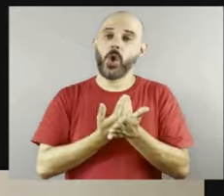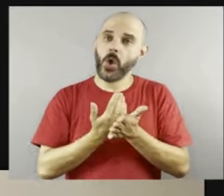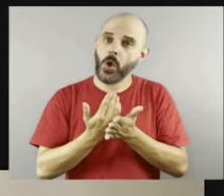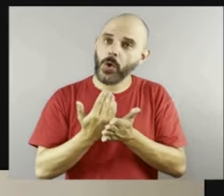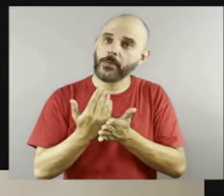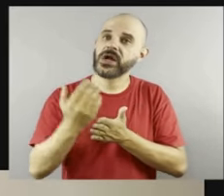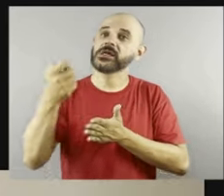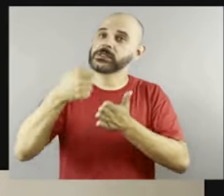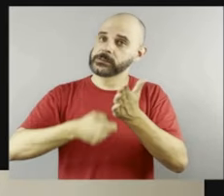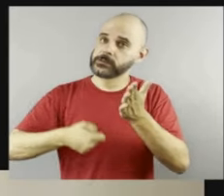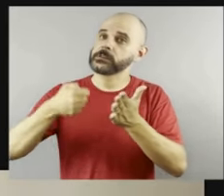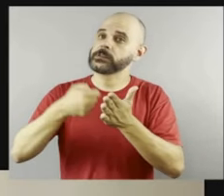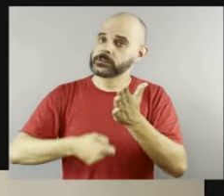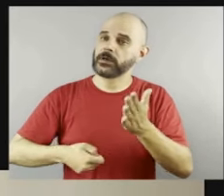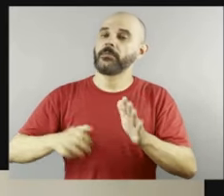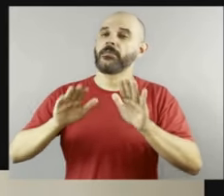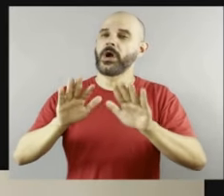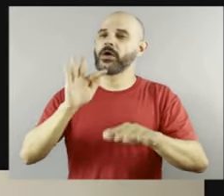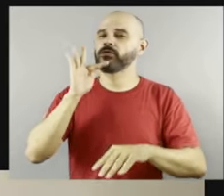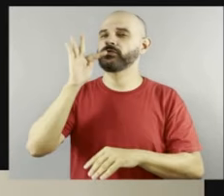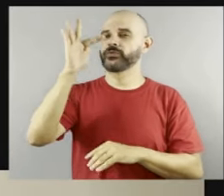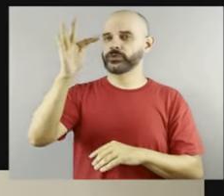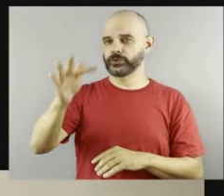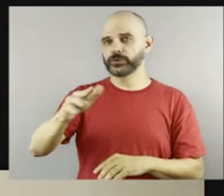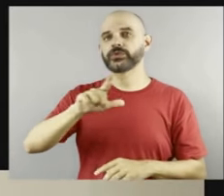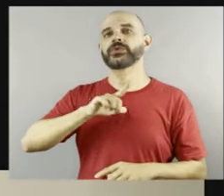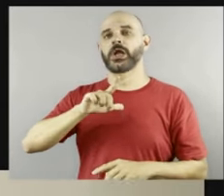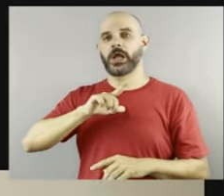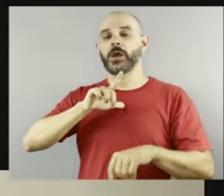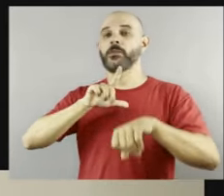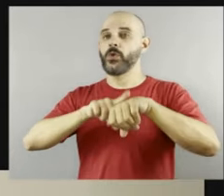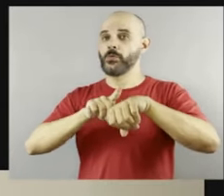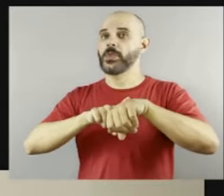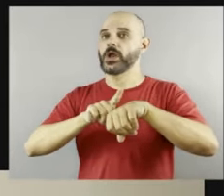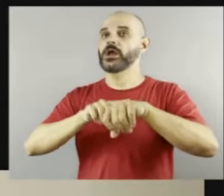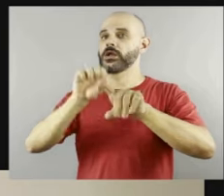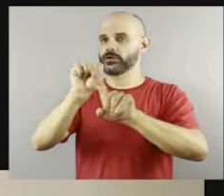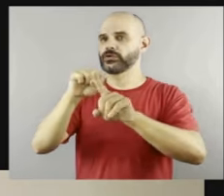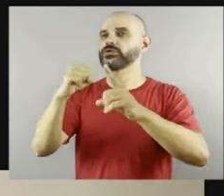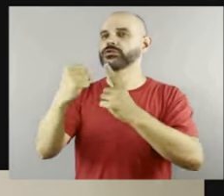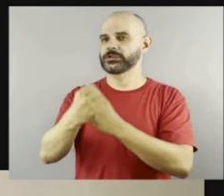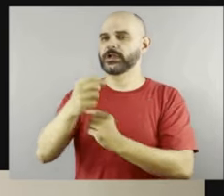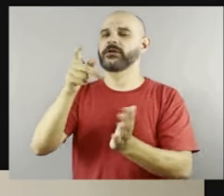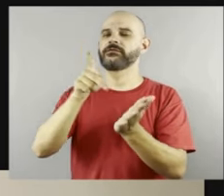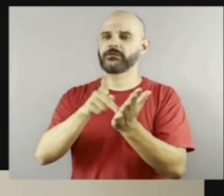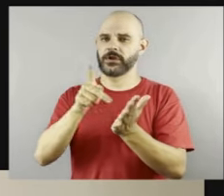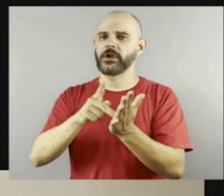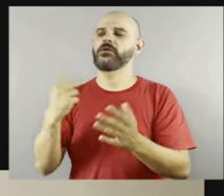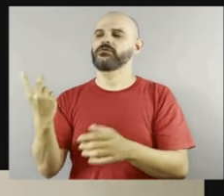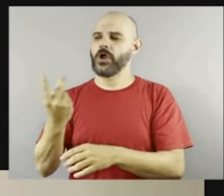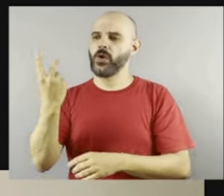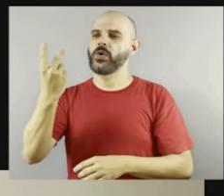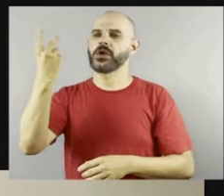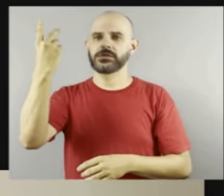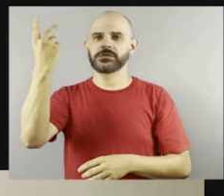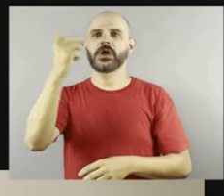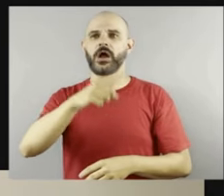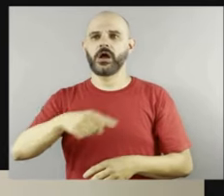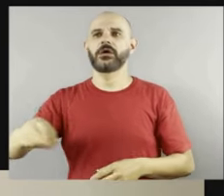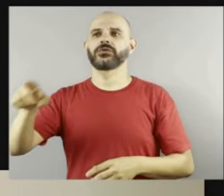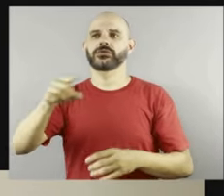em que a sociedade vai, de fato, valorizar esses talentos, que nós não vamos nem precisar de